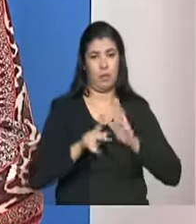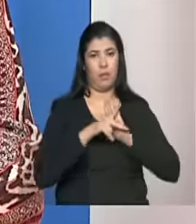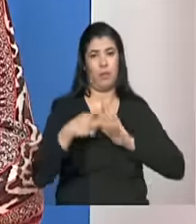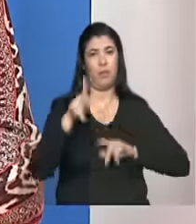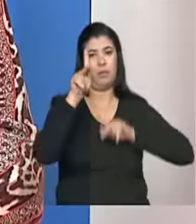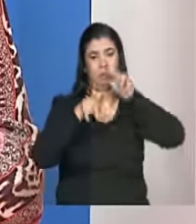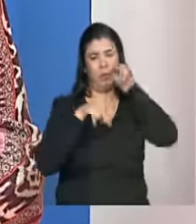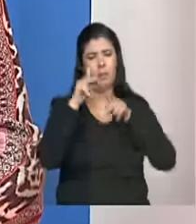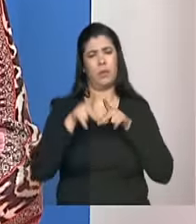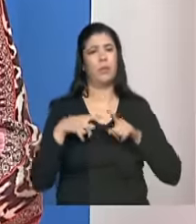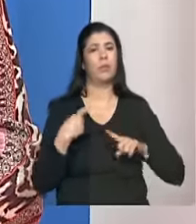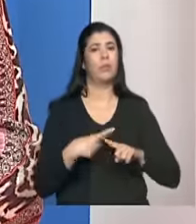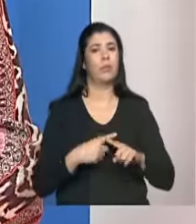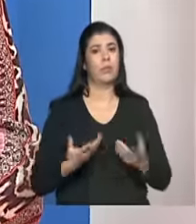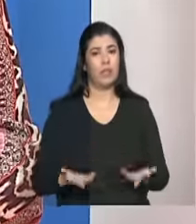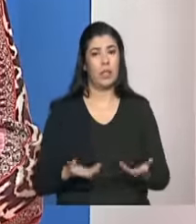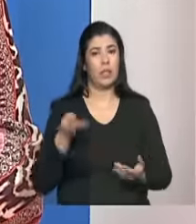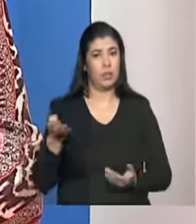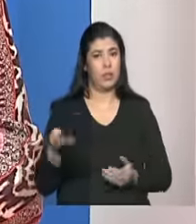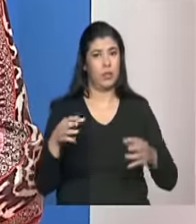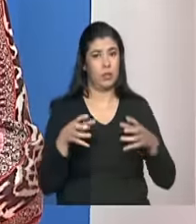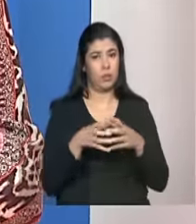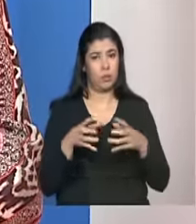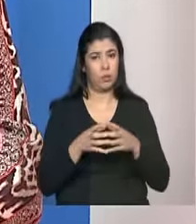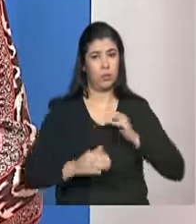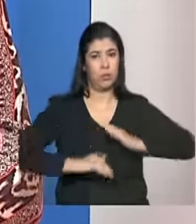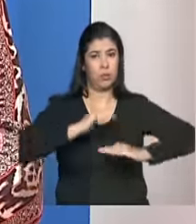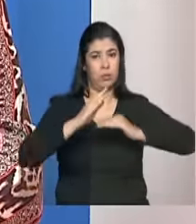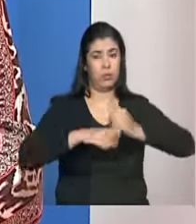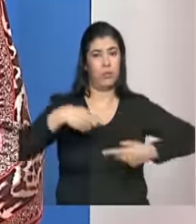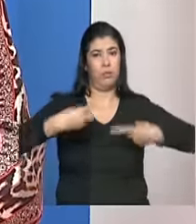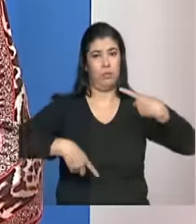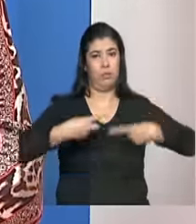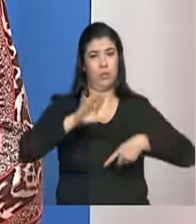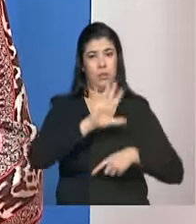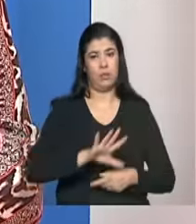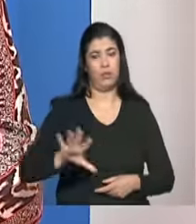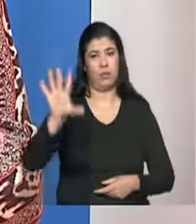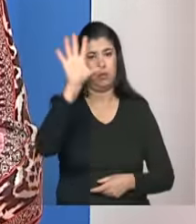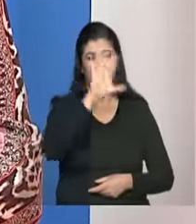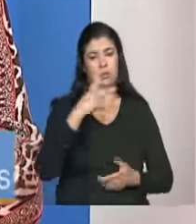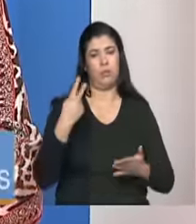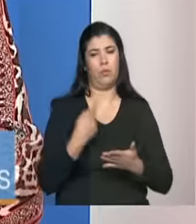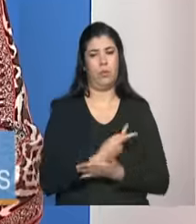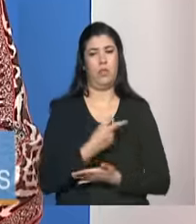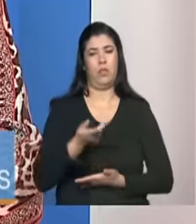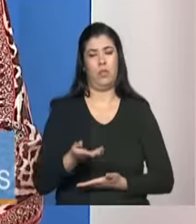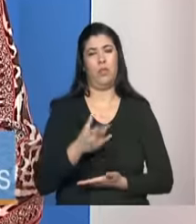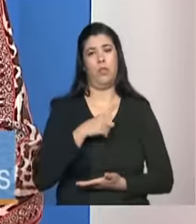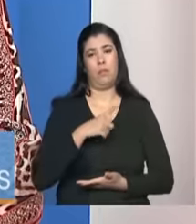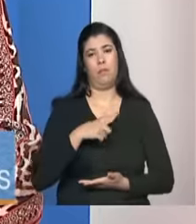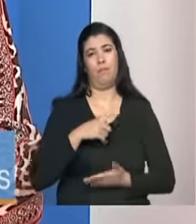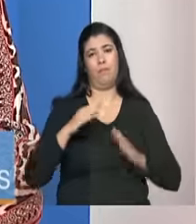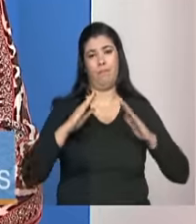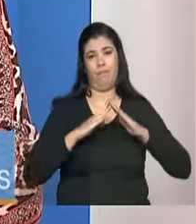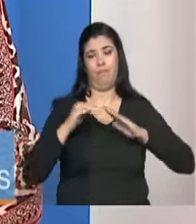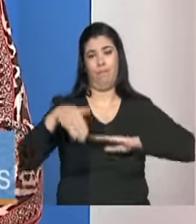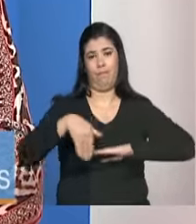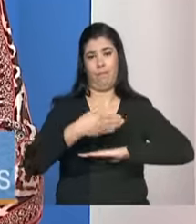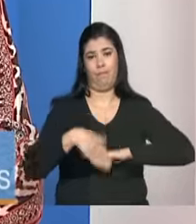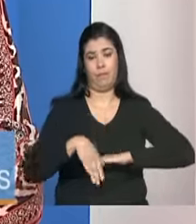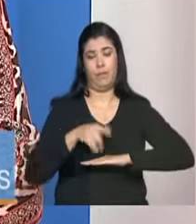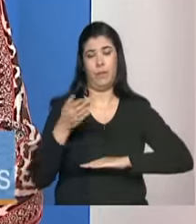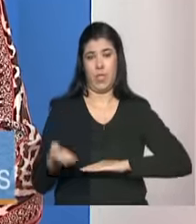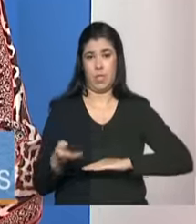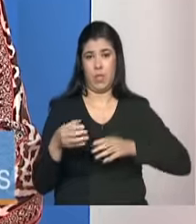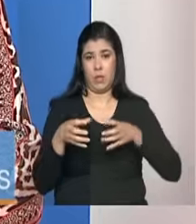justamente porque foi o movimento de construção da política nacional para a população em situação de rua. A assistência sempre teve em diálogo